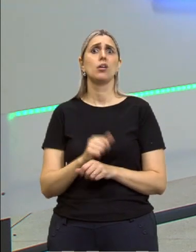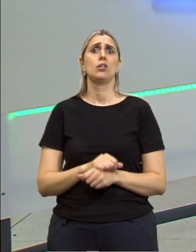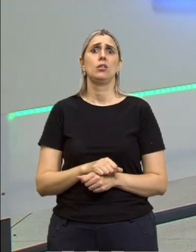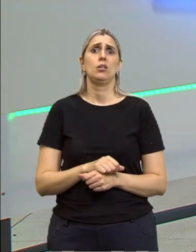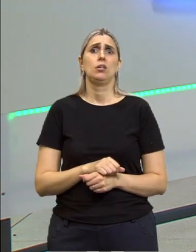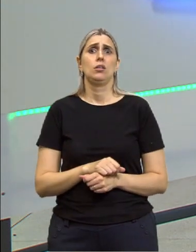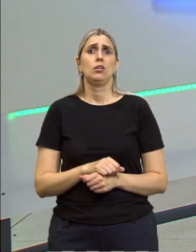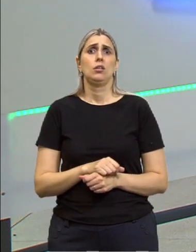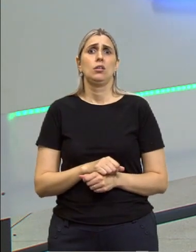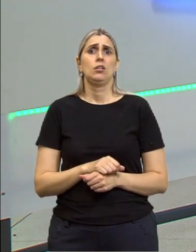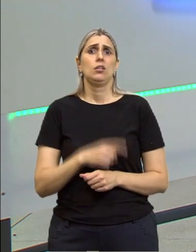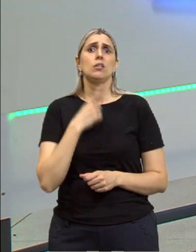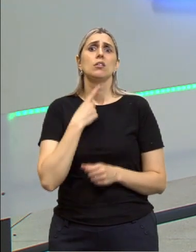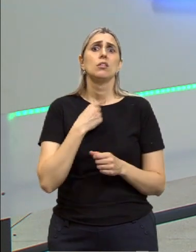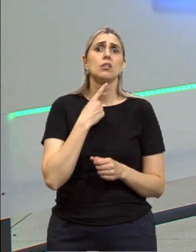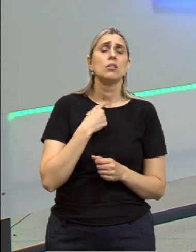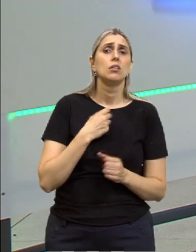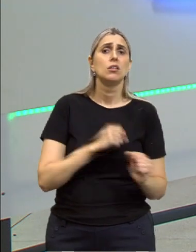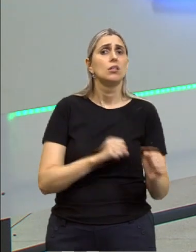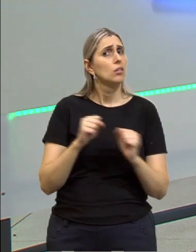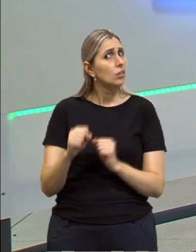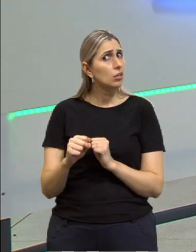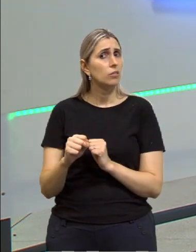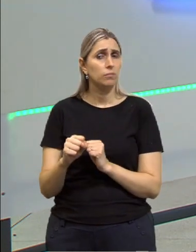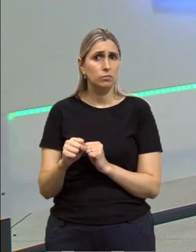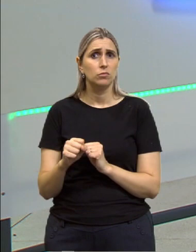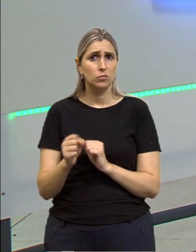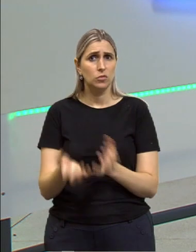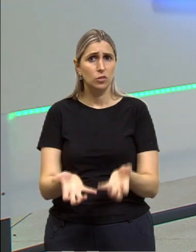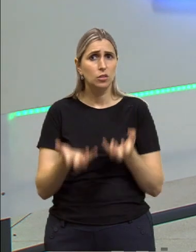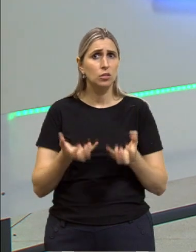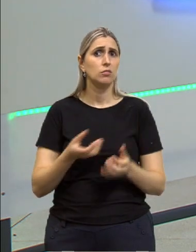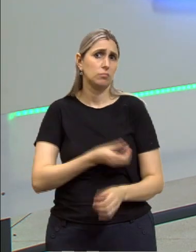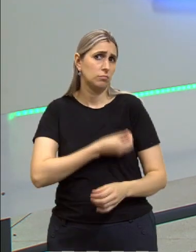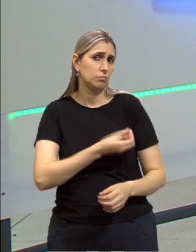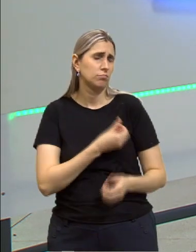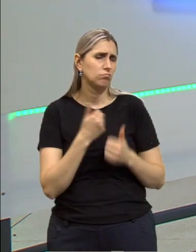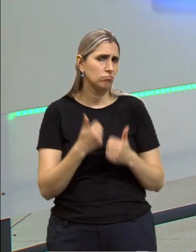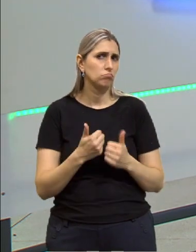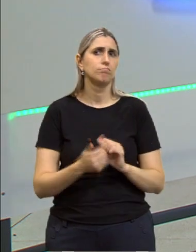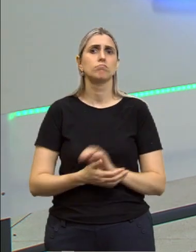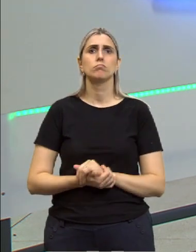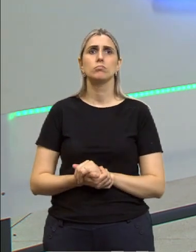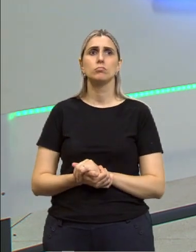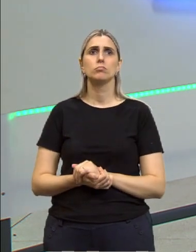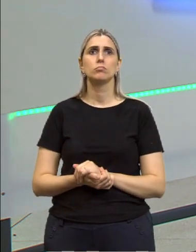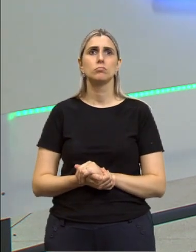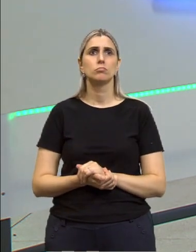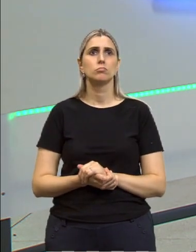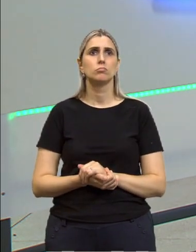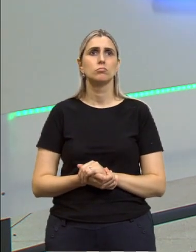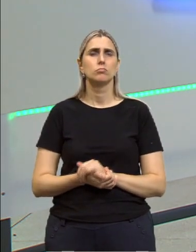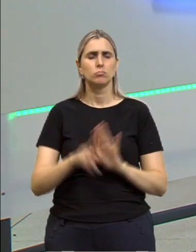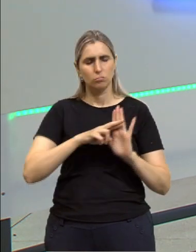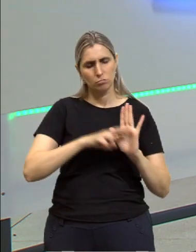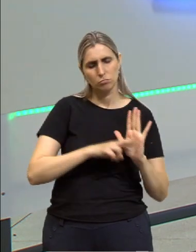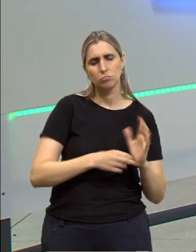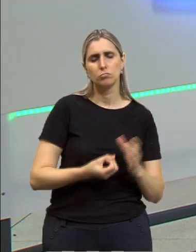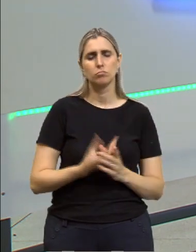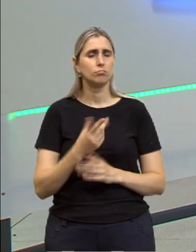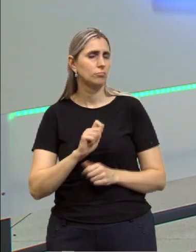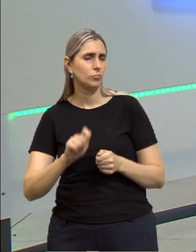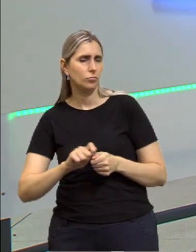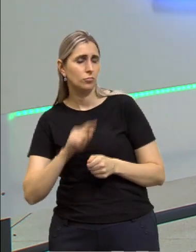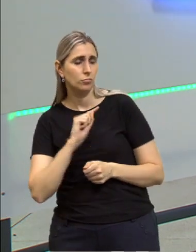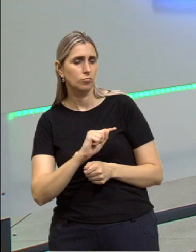essa vontade de potência, esse querer viver, então cria-se essas norminhas, essas regrinhas para você não